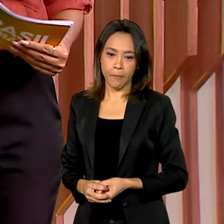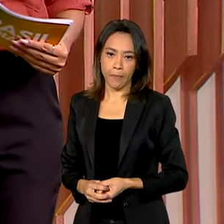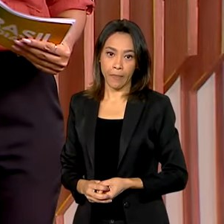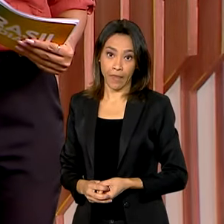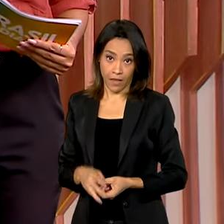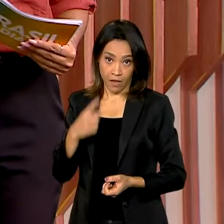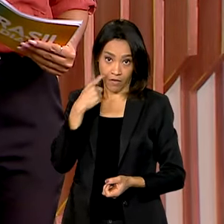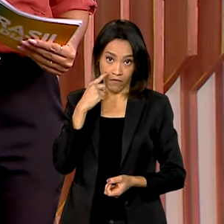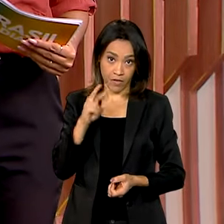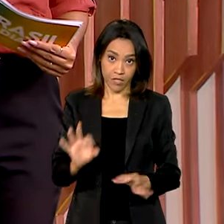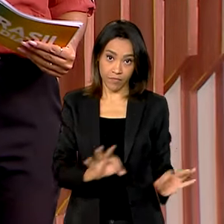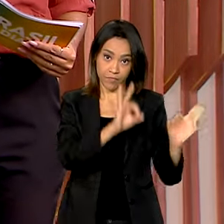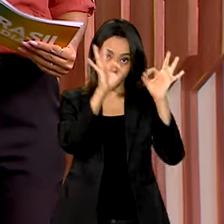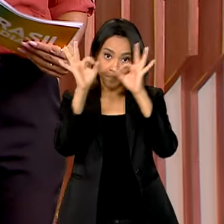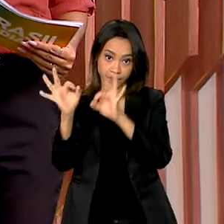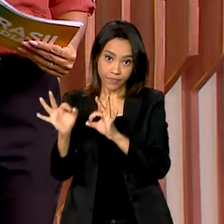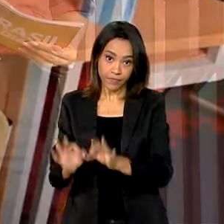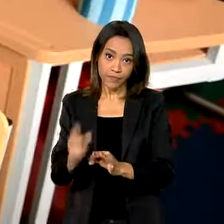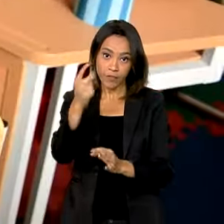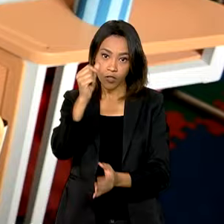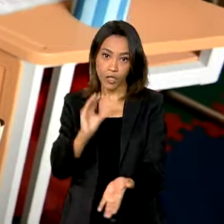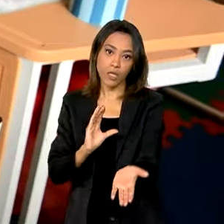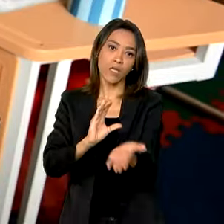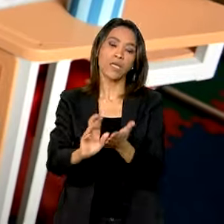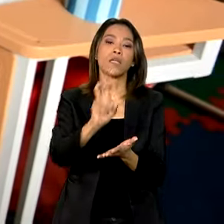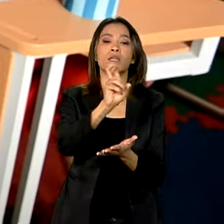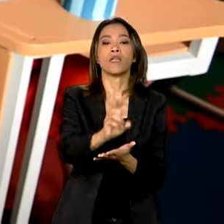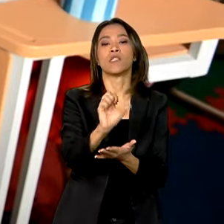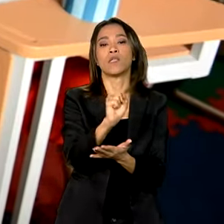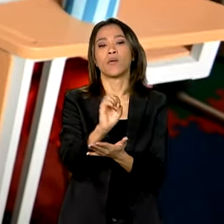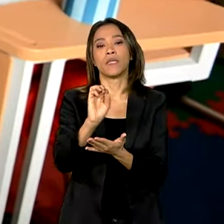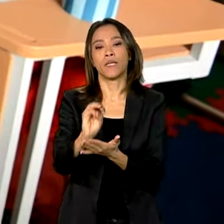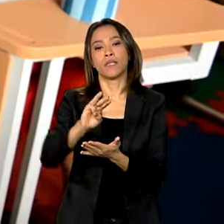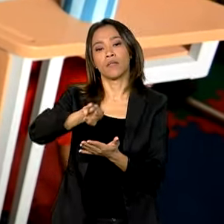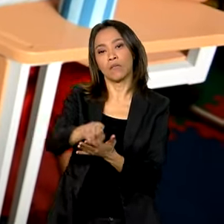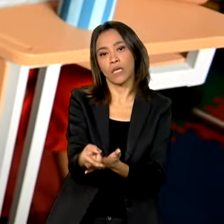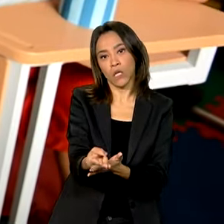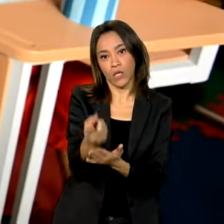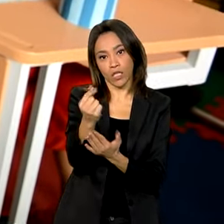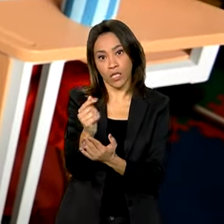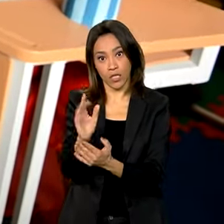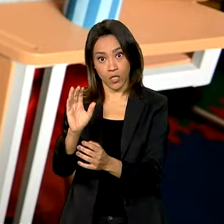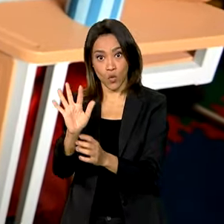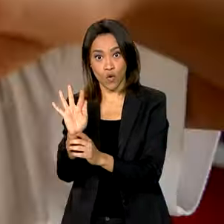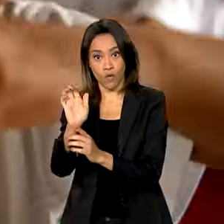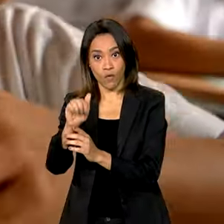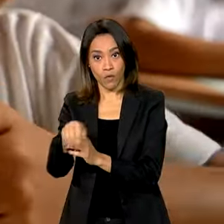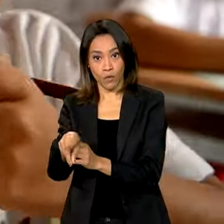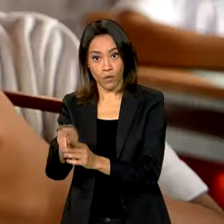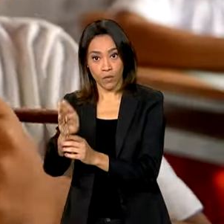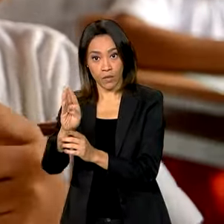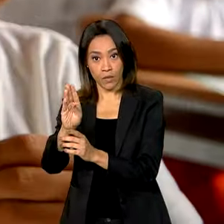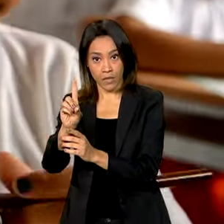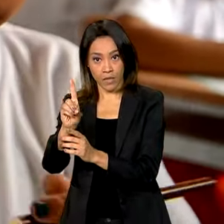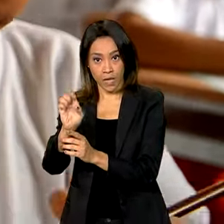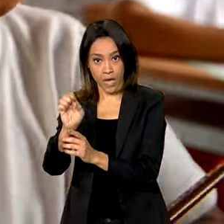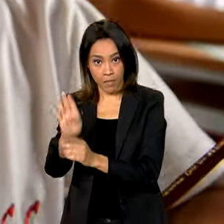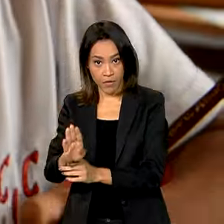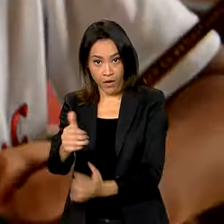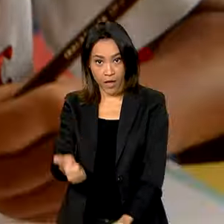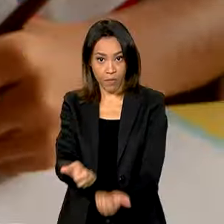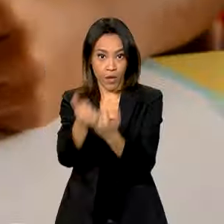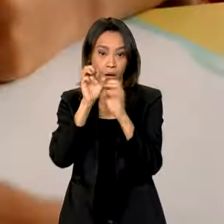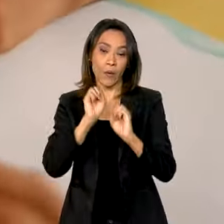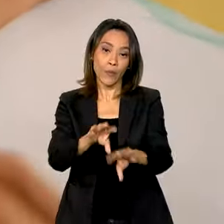Veja a seguir, repasse extra de 580 milhões de reais do Fundeb vai apoiar a educação básica em